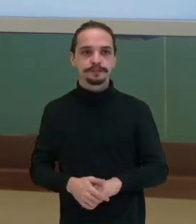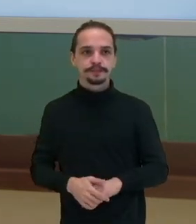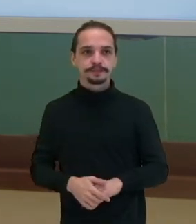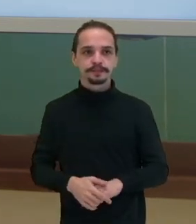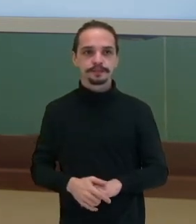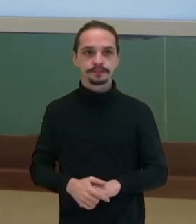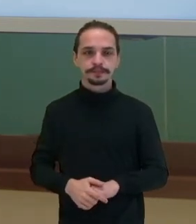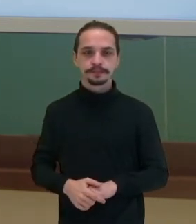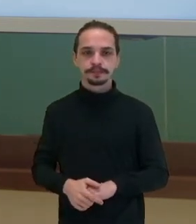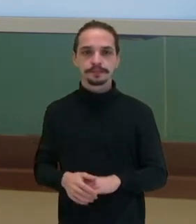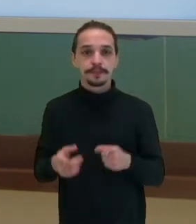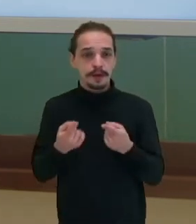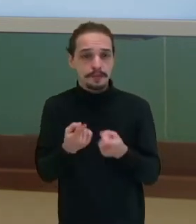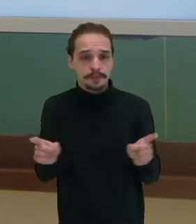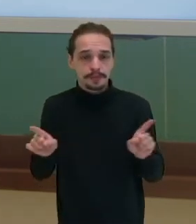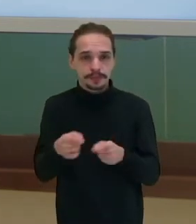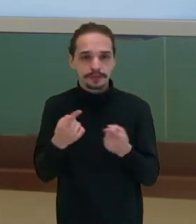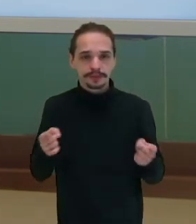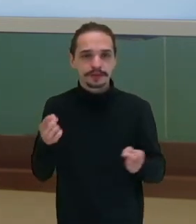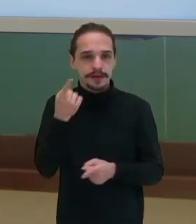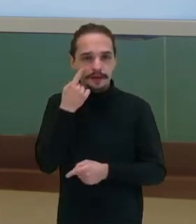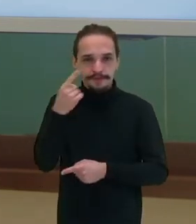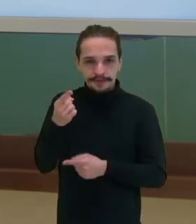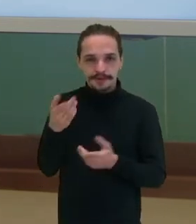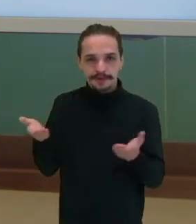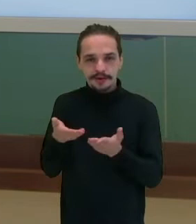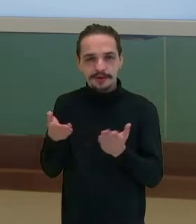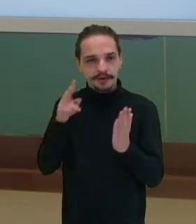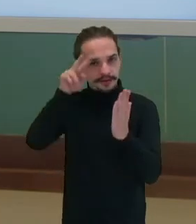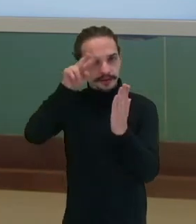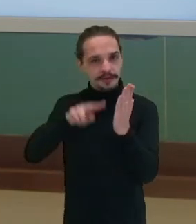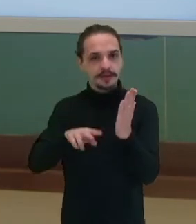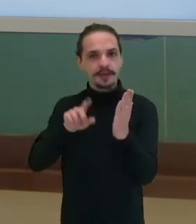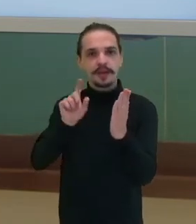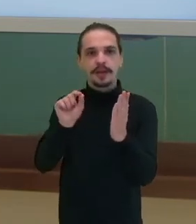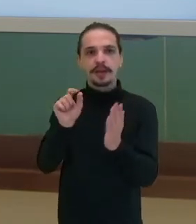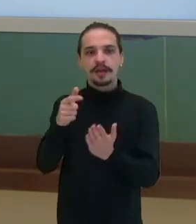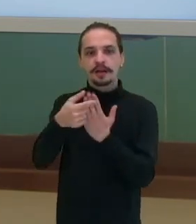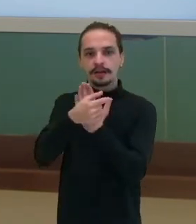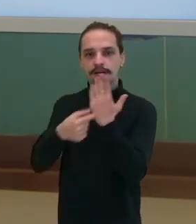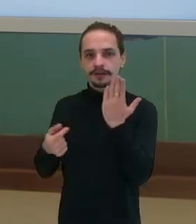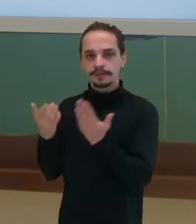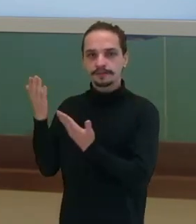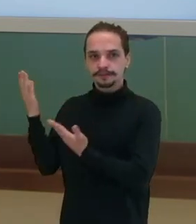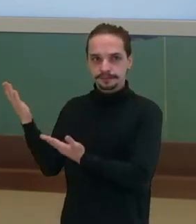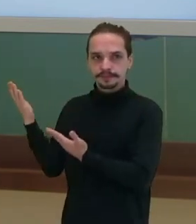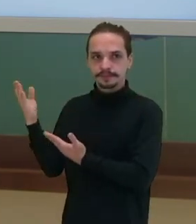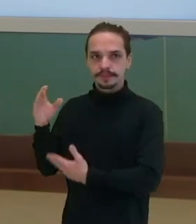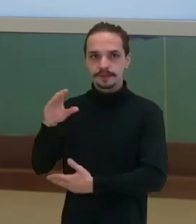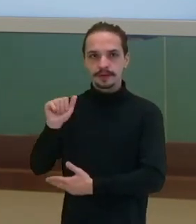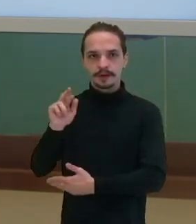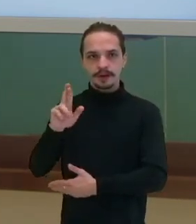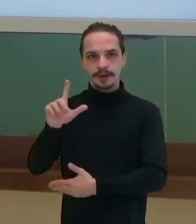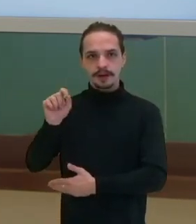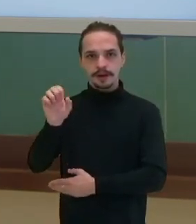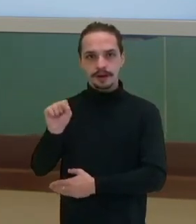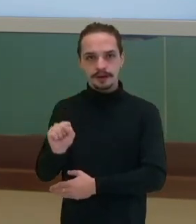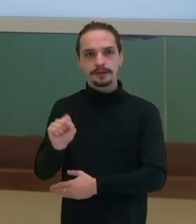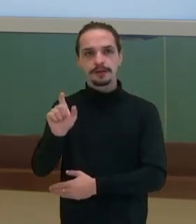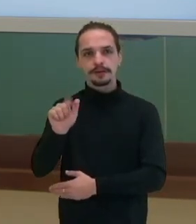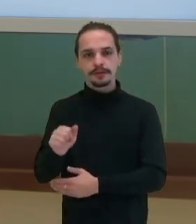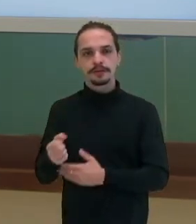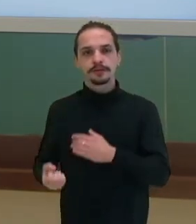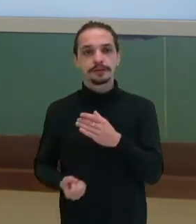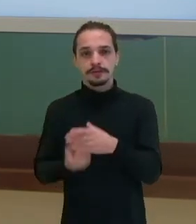Então, a música que a gente acabou de ler ali é do Carlos Alberto Ferreira Braga, né? O João de Barro. É um dos autores da